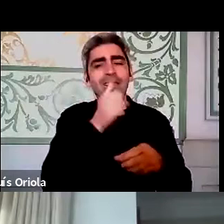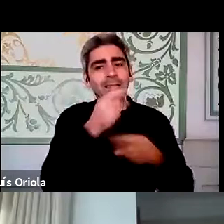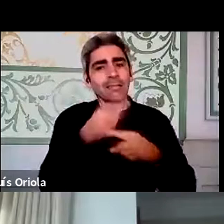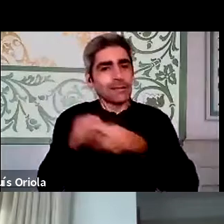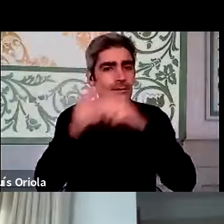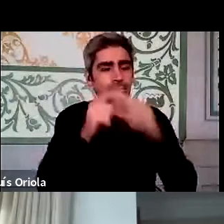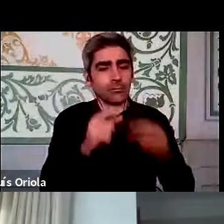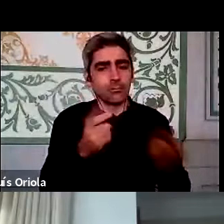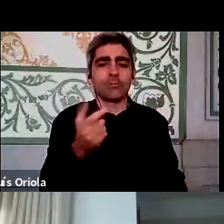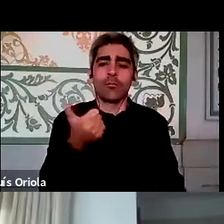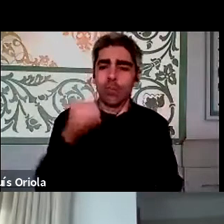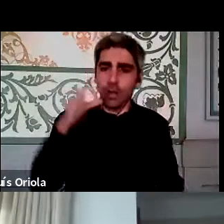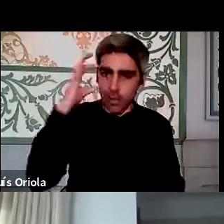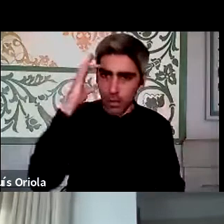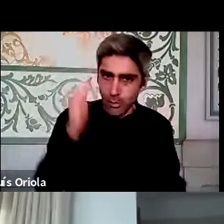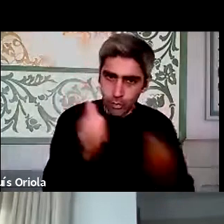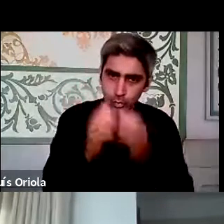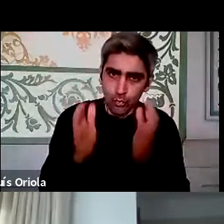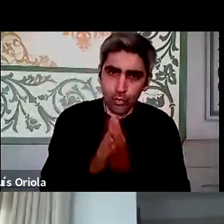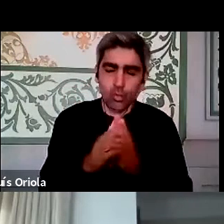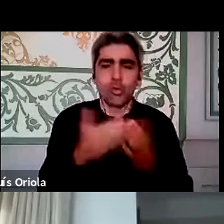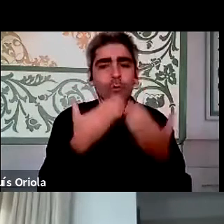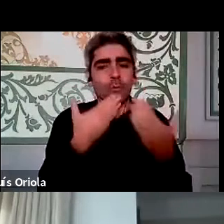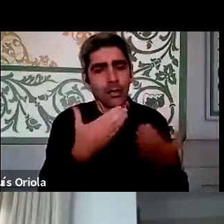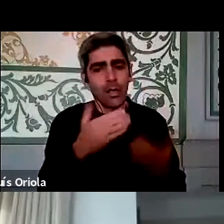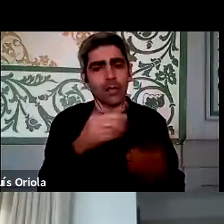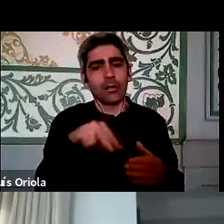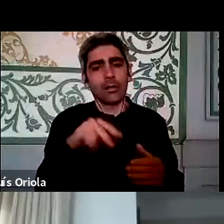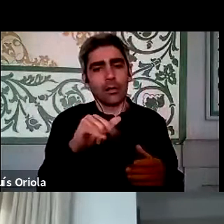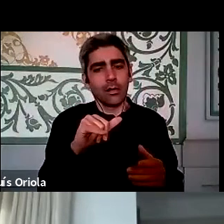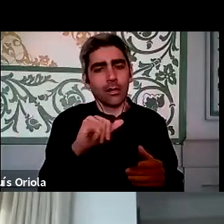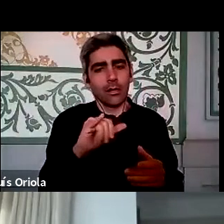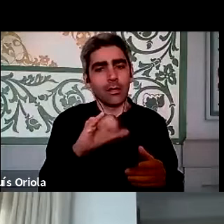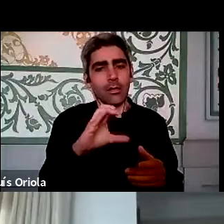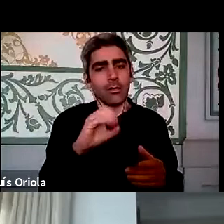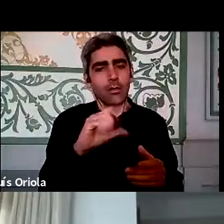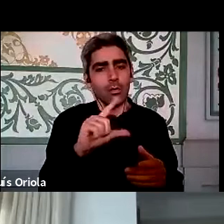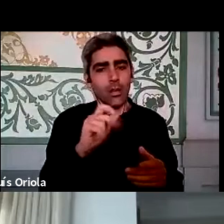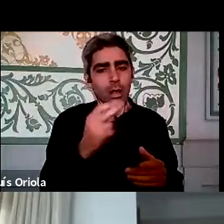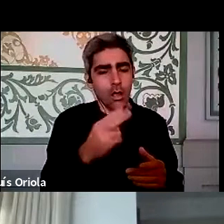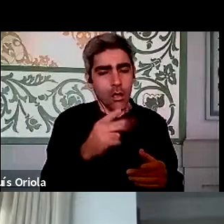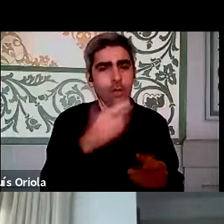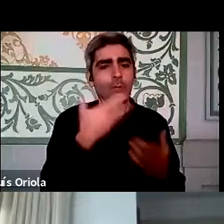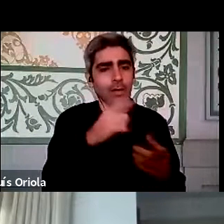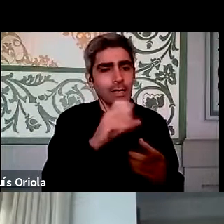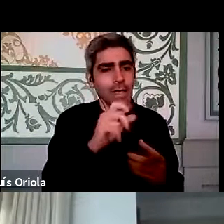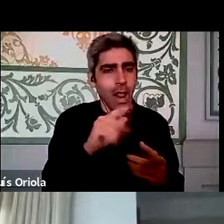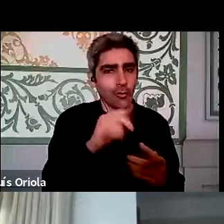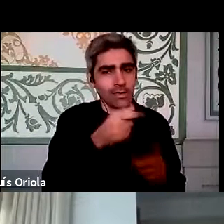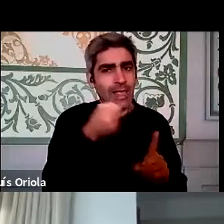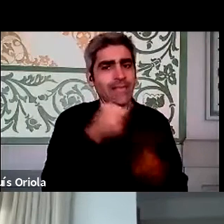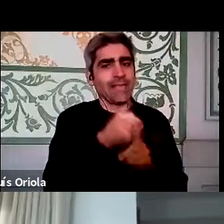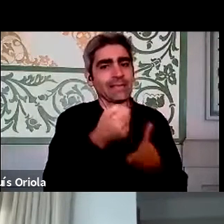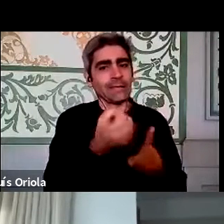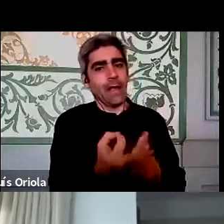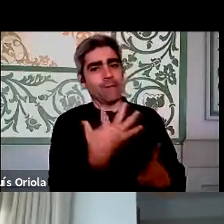obrigado Nicolau, obrigado também ao Carlos que um dia me telefonou a desafiar para me meter nisto, e com muito gosto